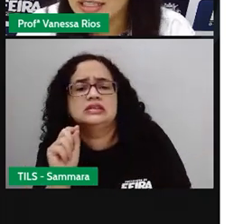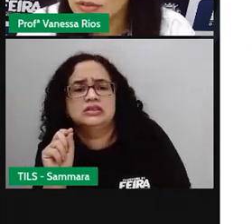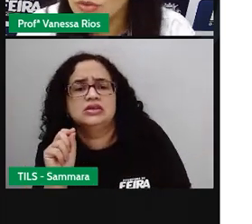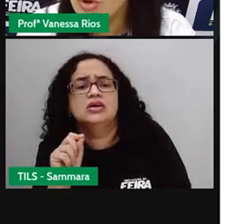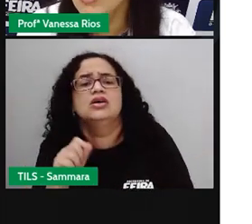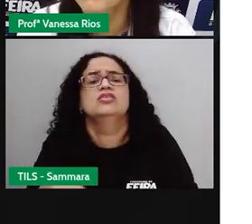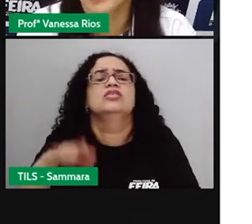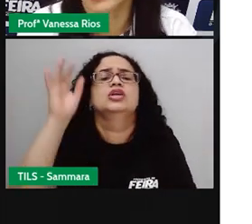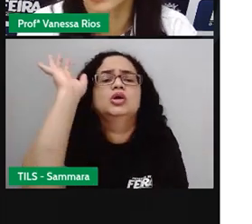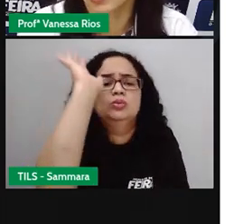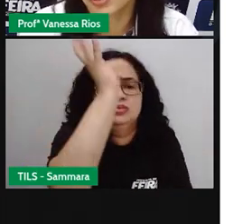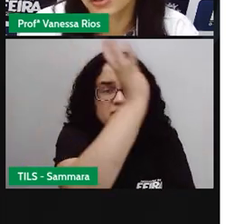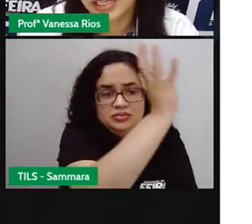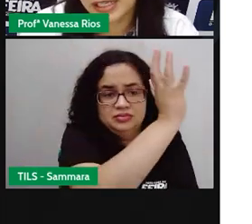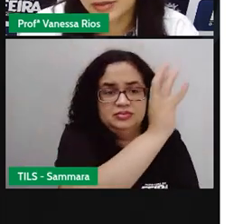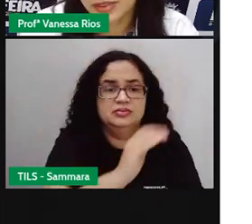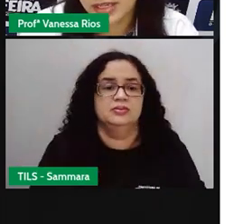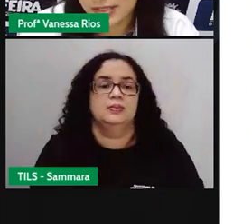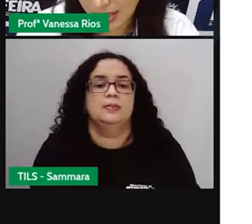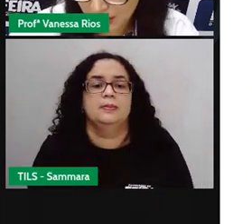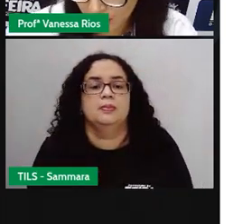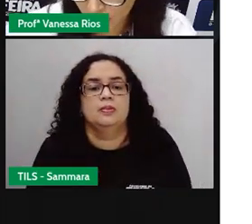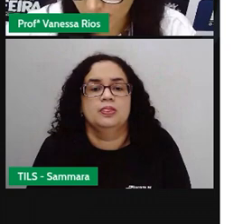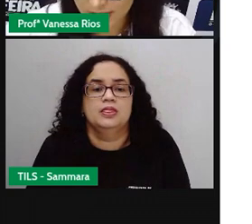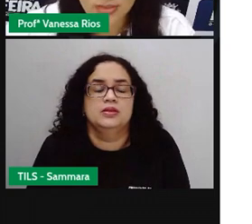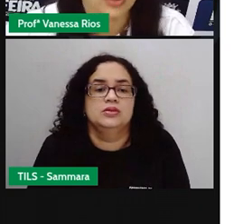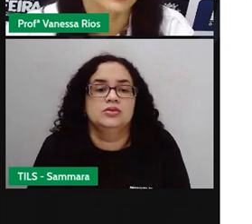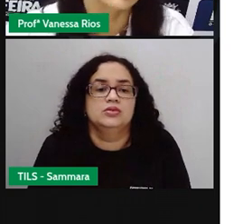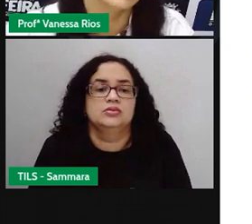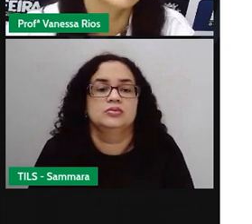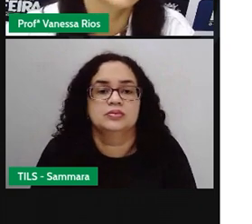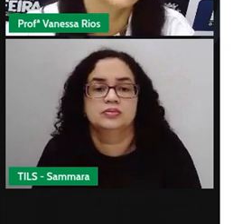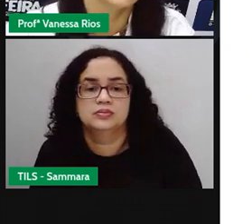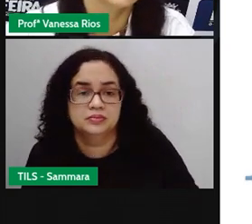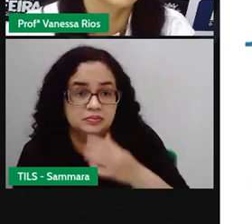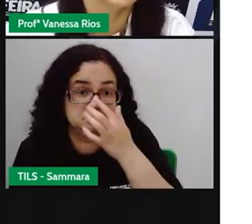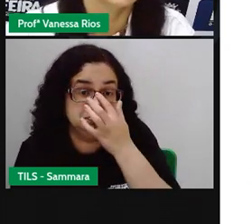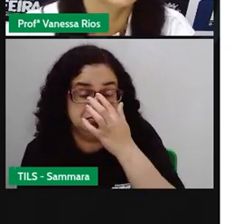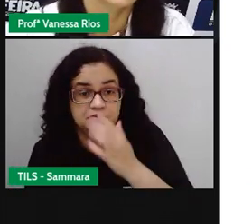estado ou fenômeno da natureza? Olha só.